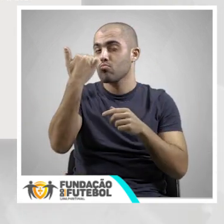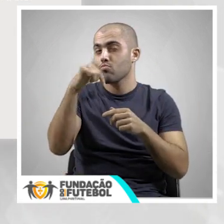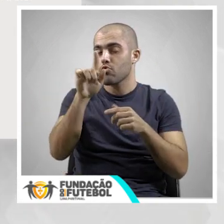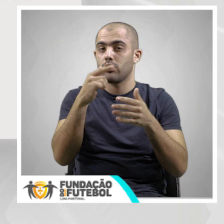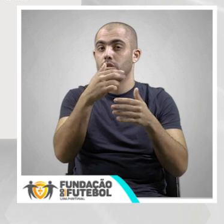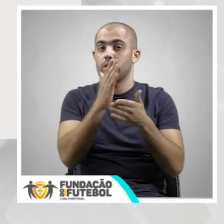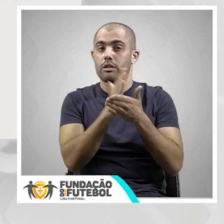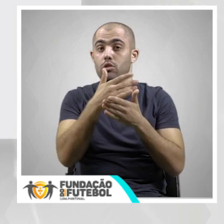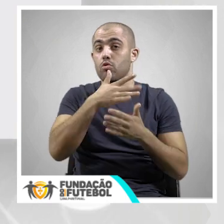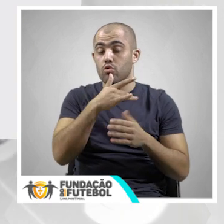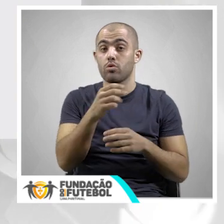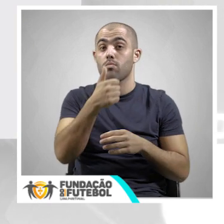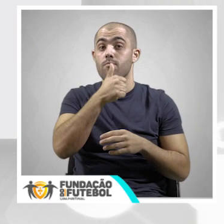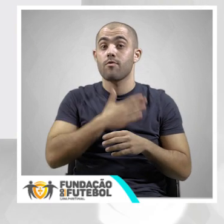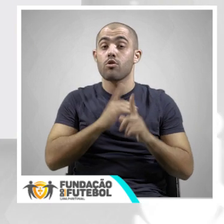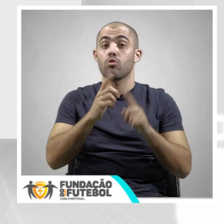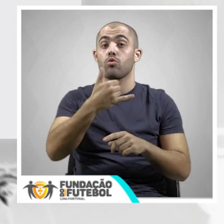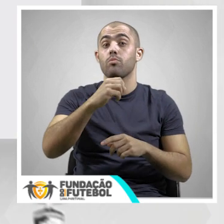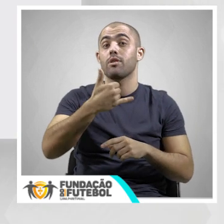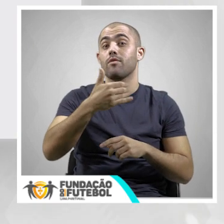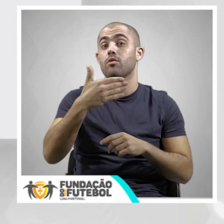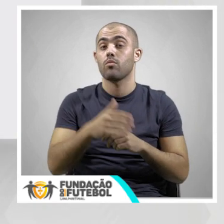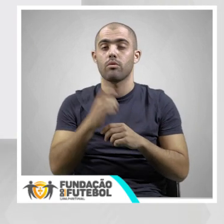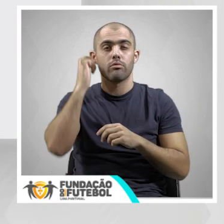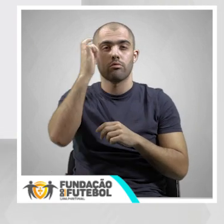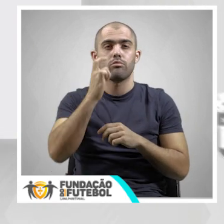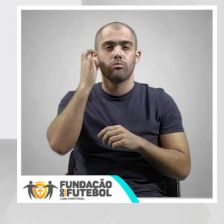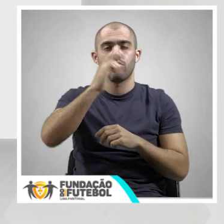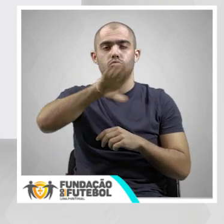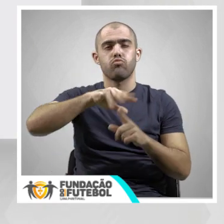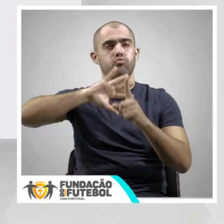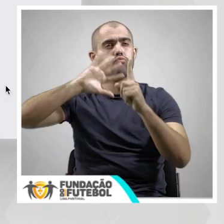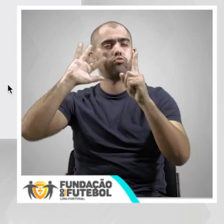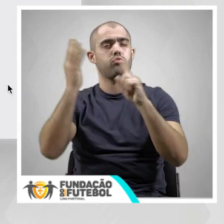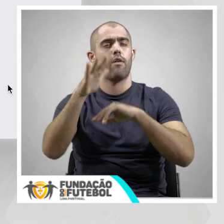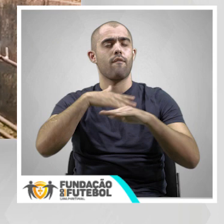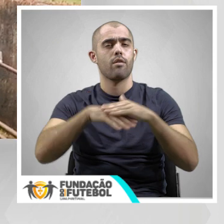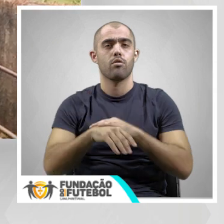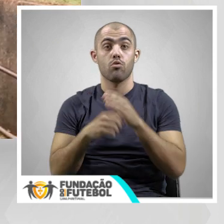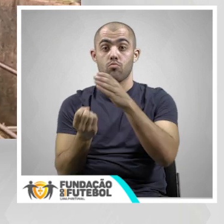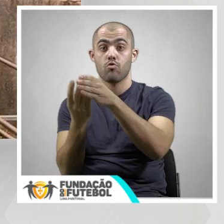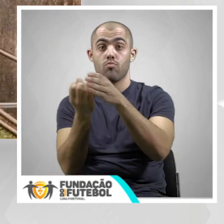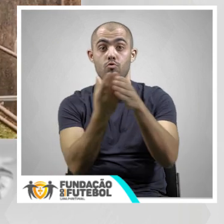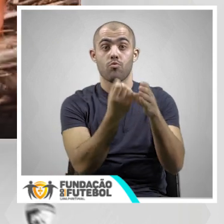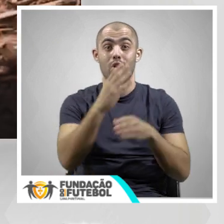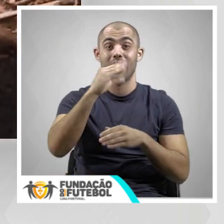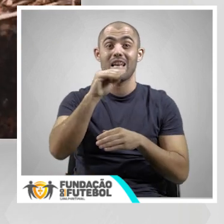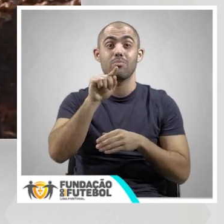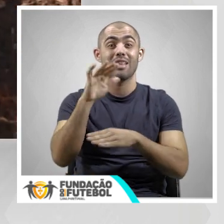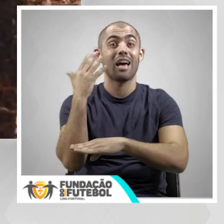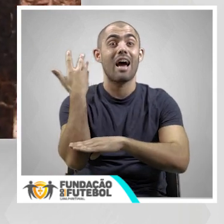Daltónicos. A Fundação Benfica iniciou 2021 a pensar no meio ambiente e realizou o primeiro